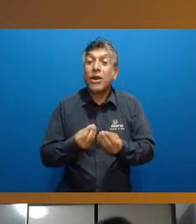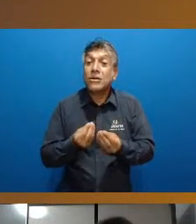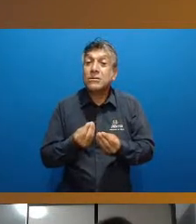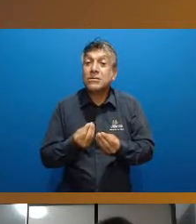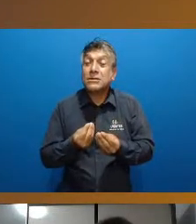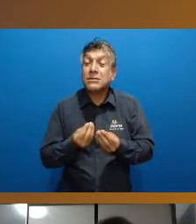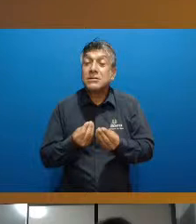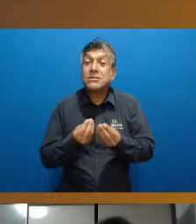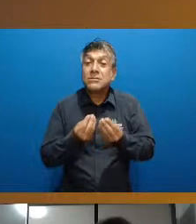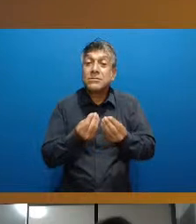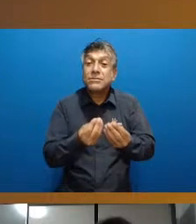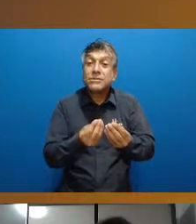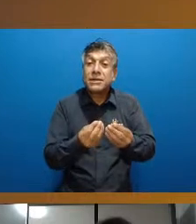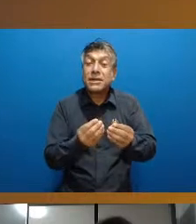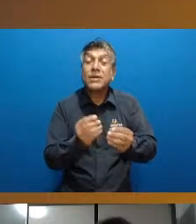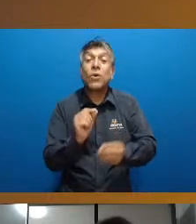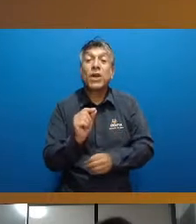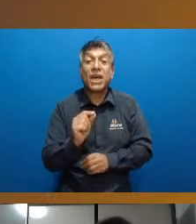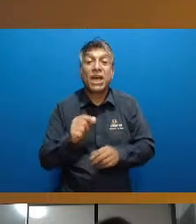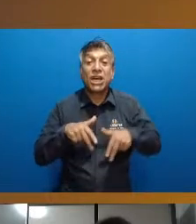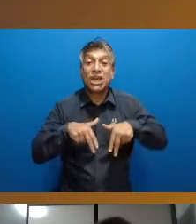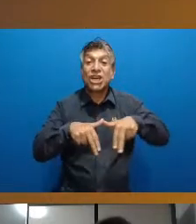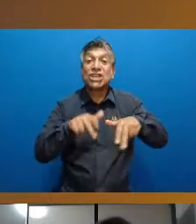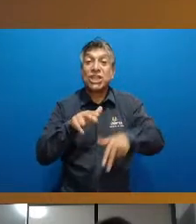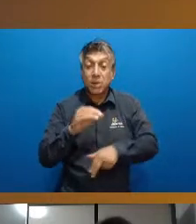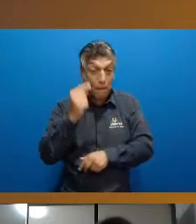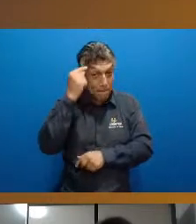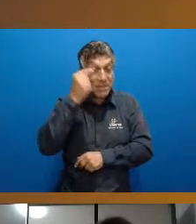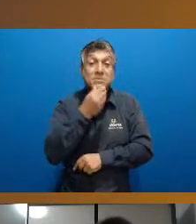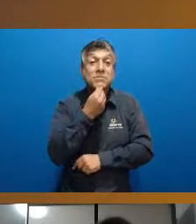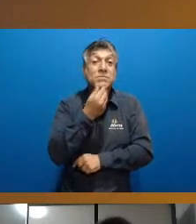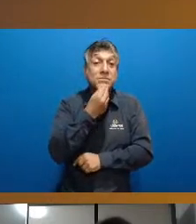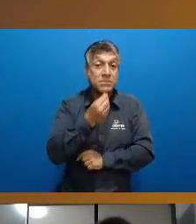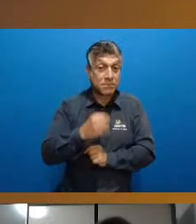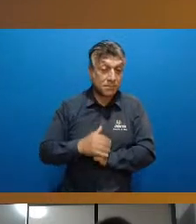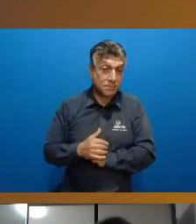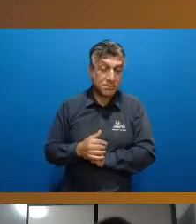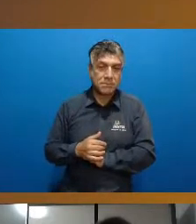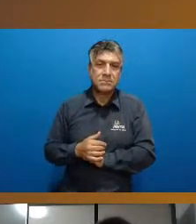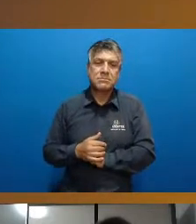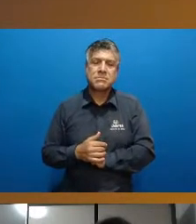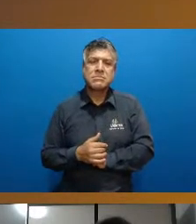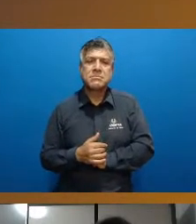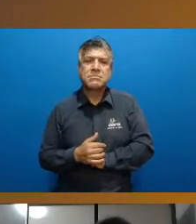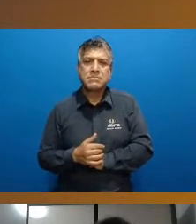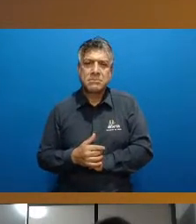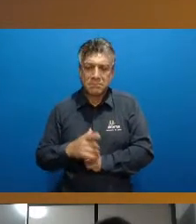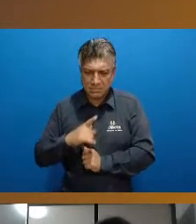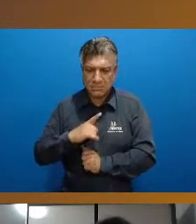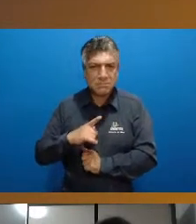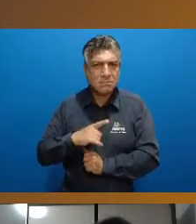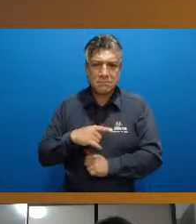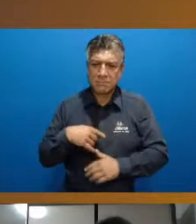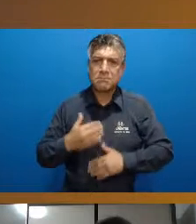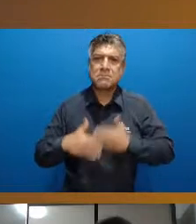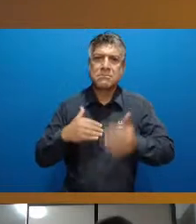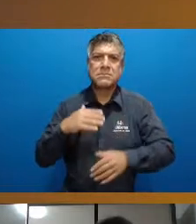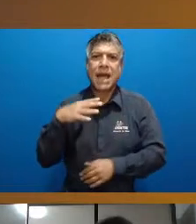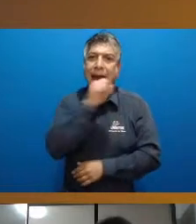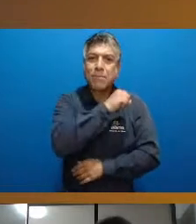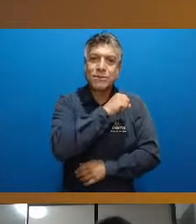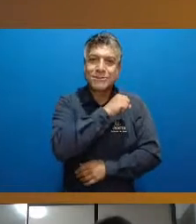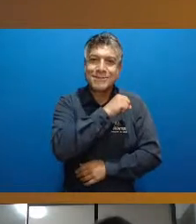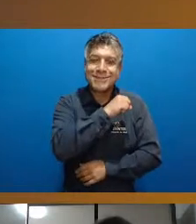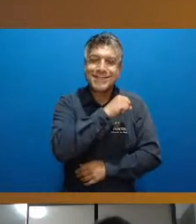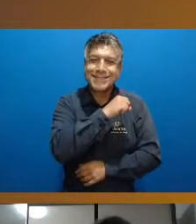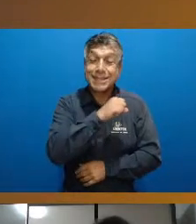gênero porque se a gente pegar os meninos né eles acabam tendo desenvolvimento mais rápido